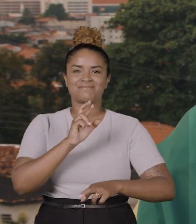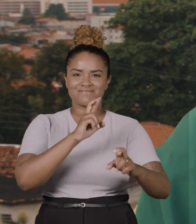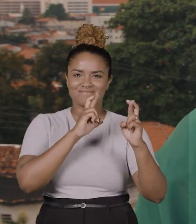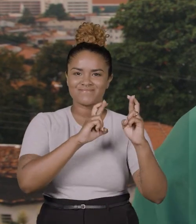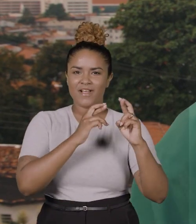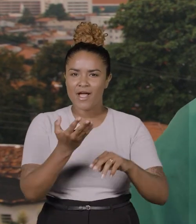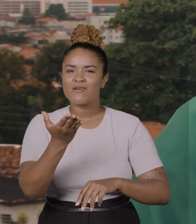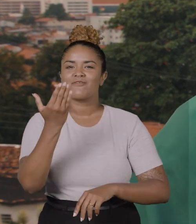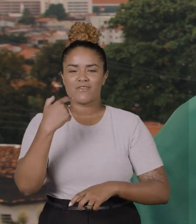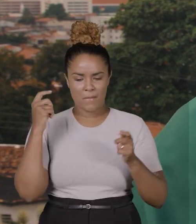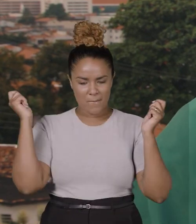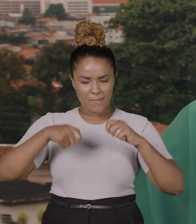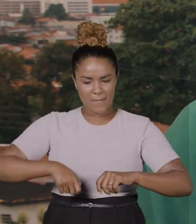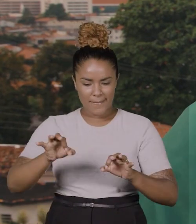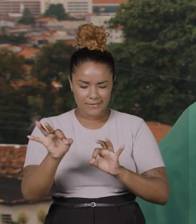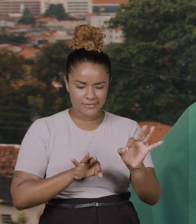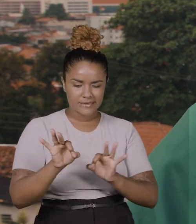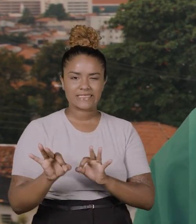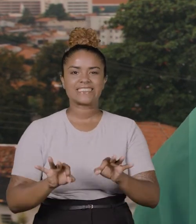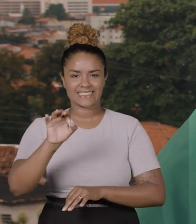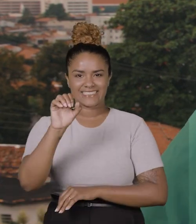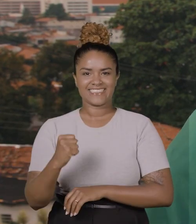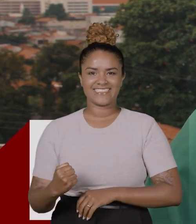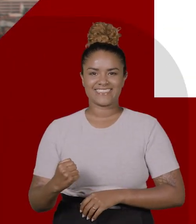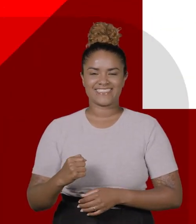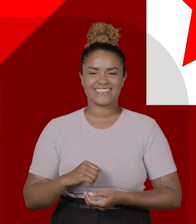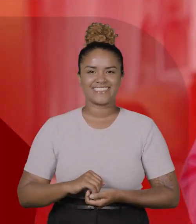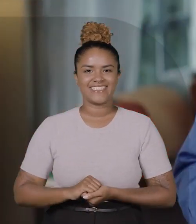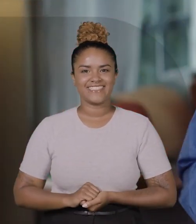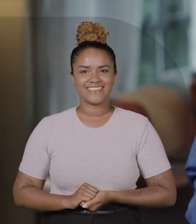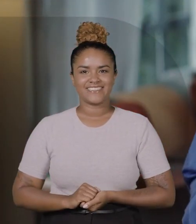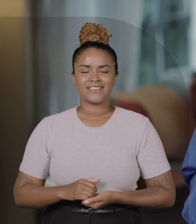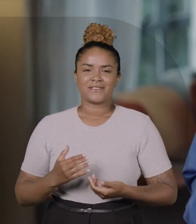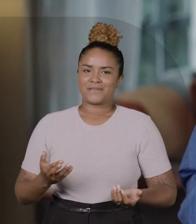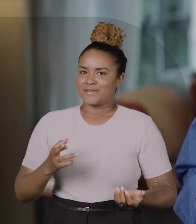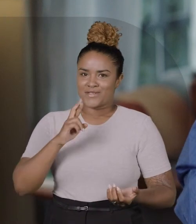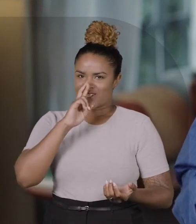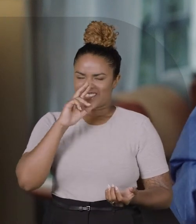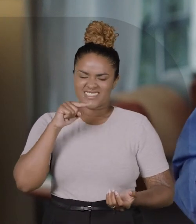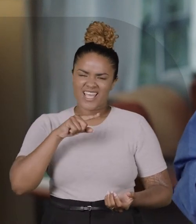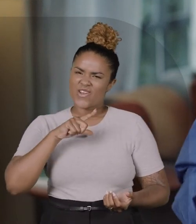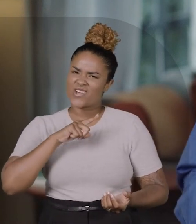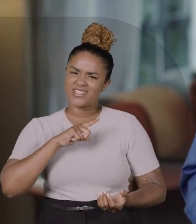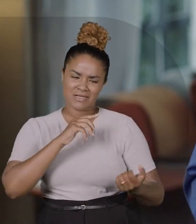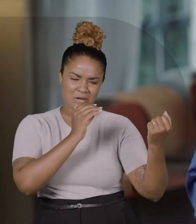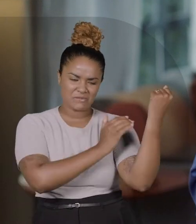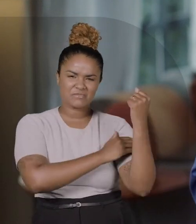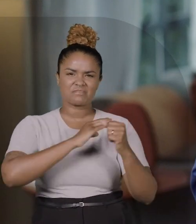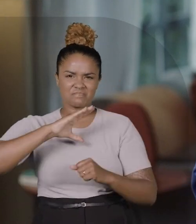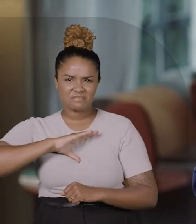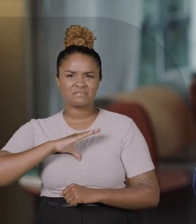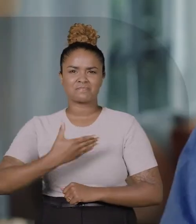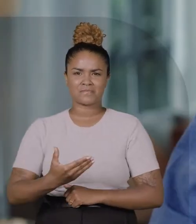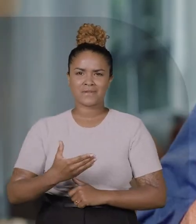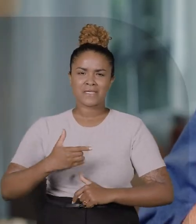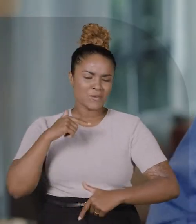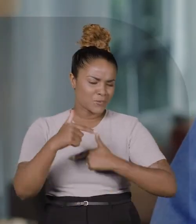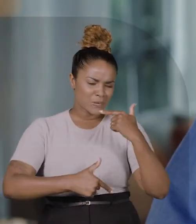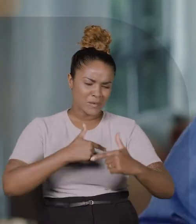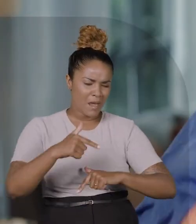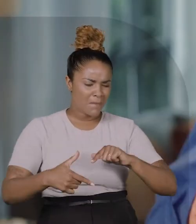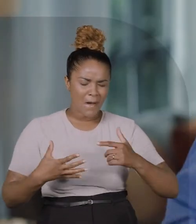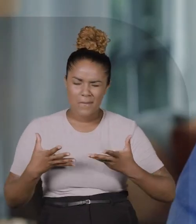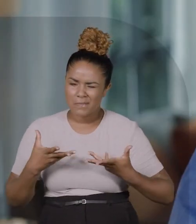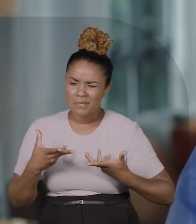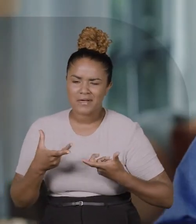e esperança, vamos botar Sergipe pra frente. Rogério tem a força e a coragem dos sergipanos. Além do